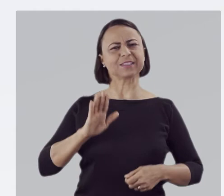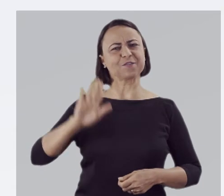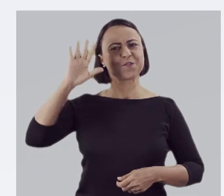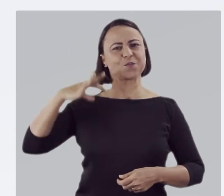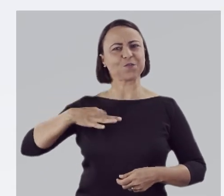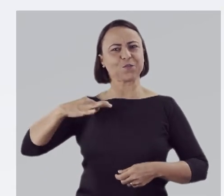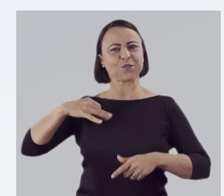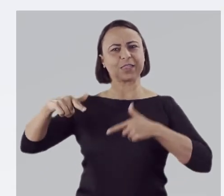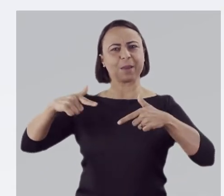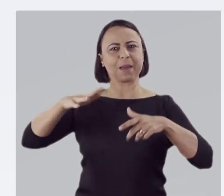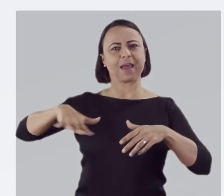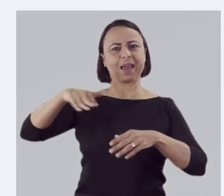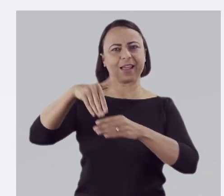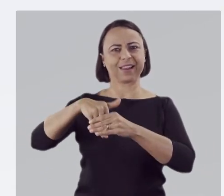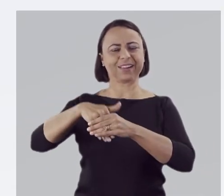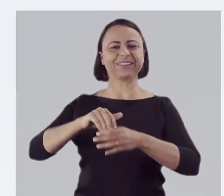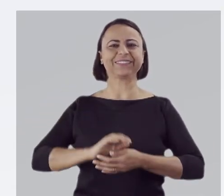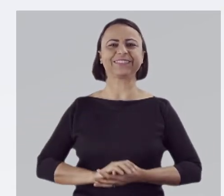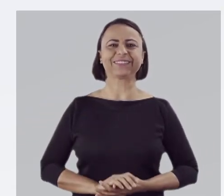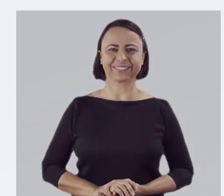um mesário voluntário.